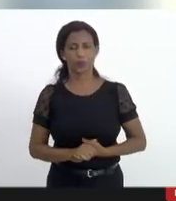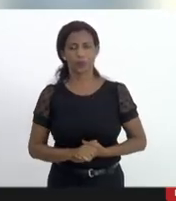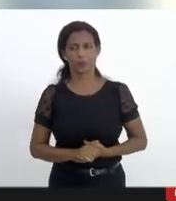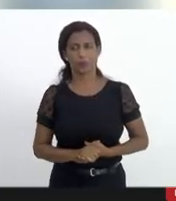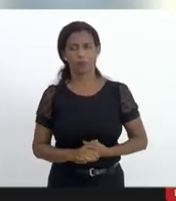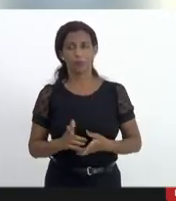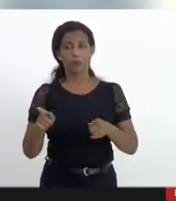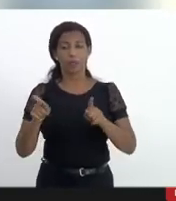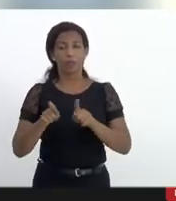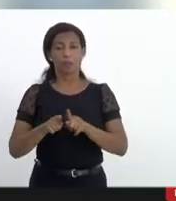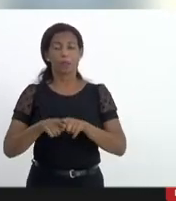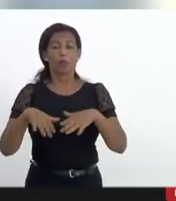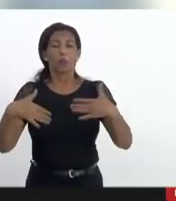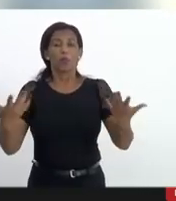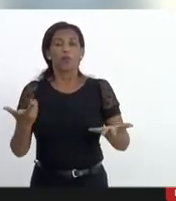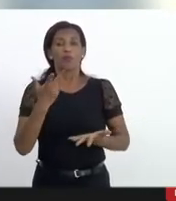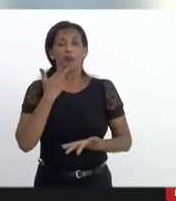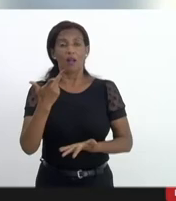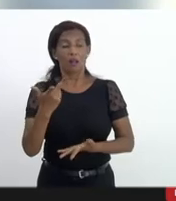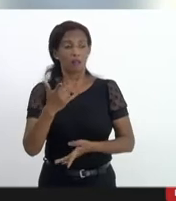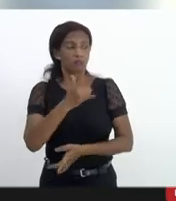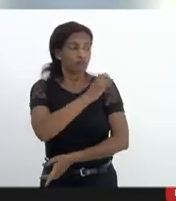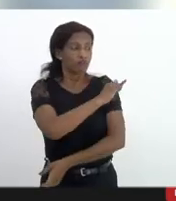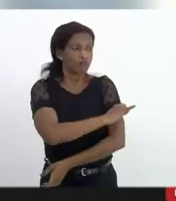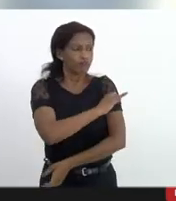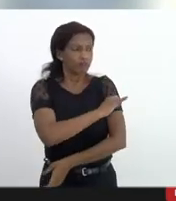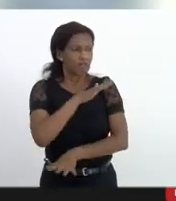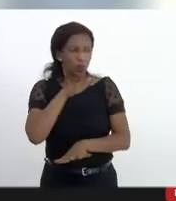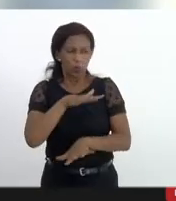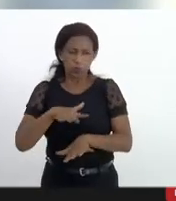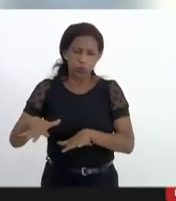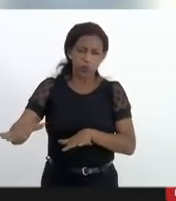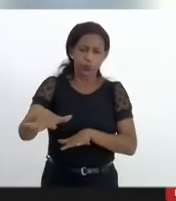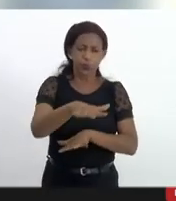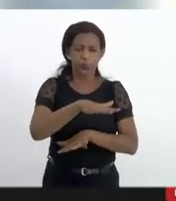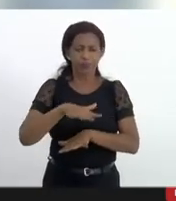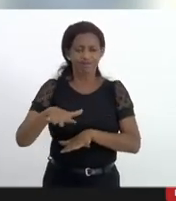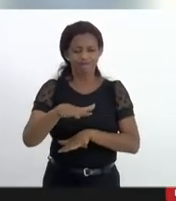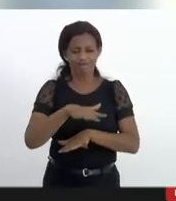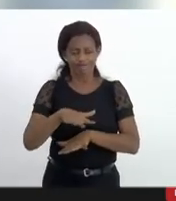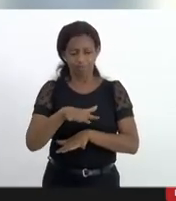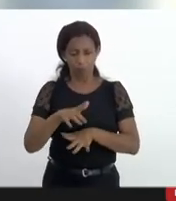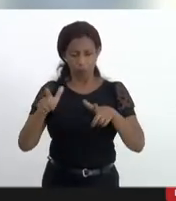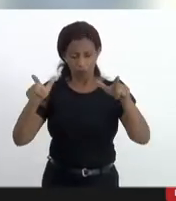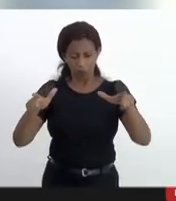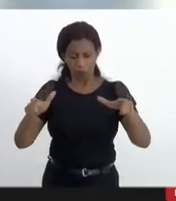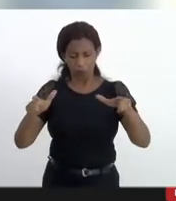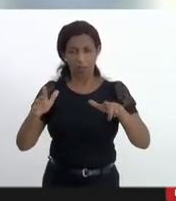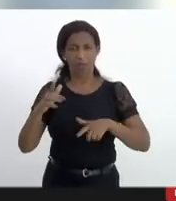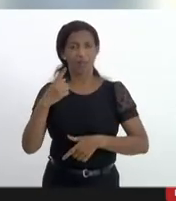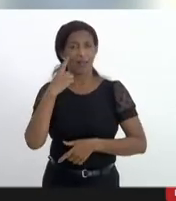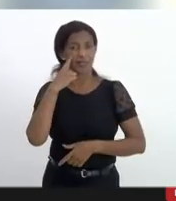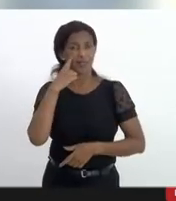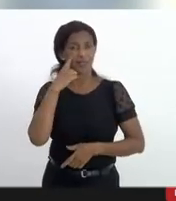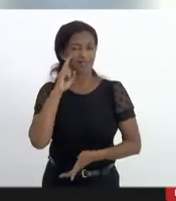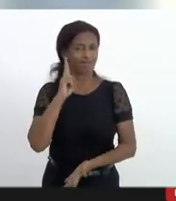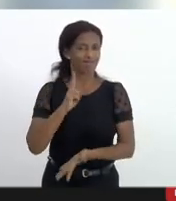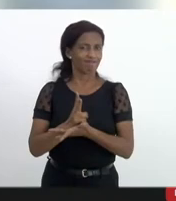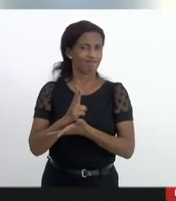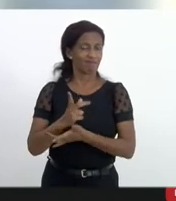logicamente quando a gente fala de Rio de Janeiro e dessa complexidade da complexidade do nosso terreno a gente vai ter